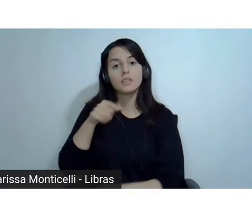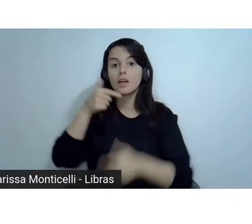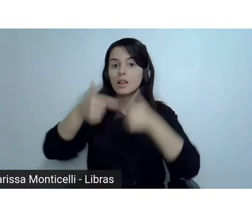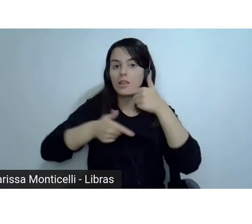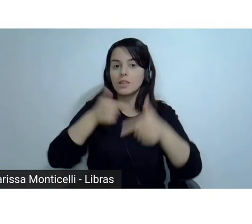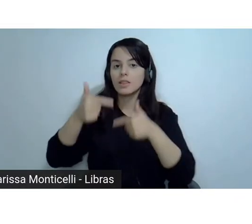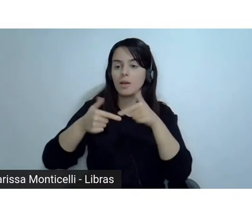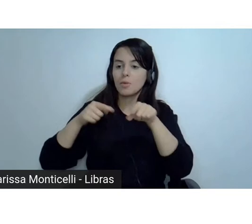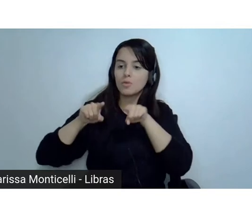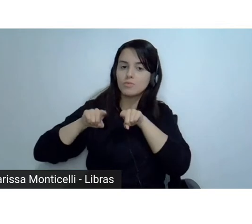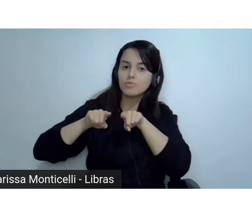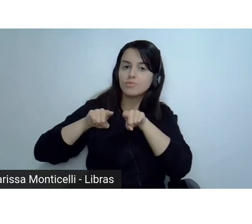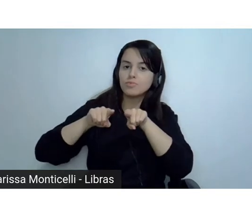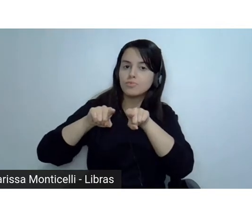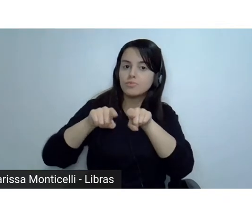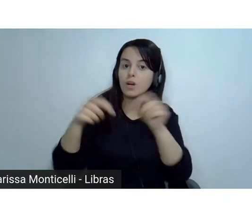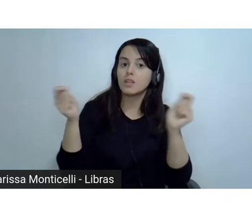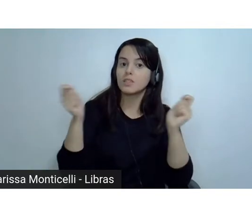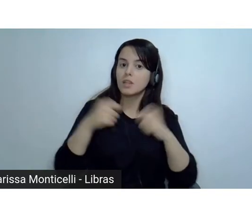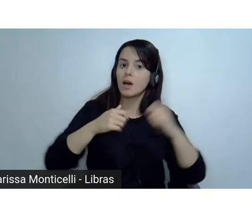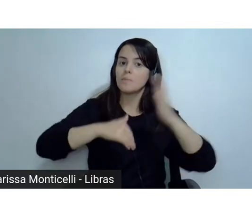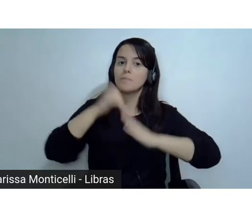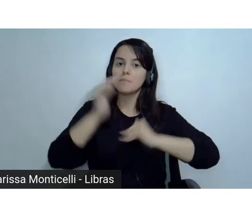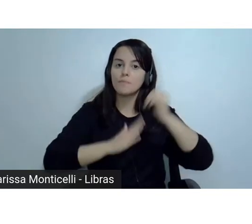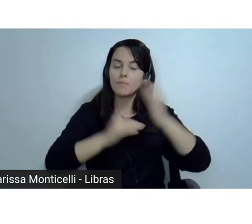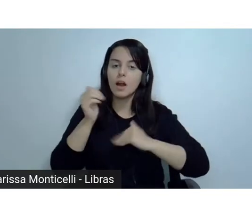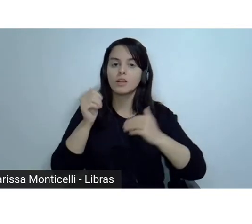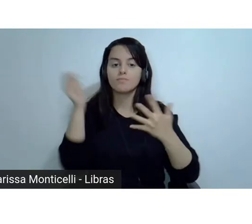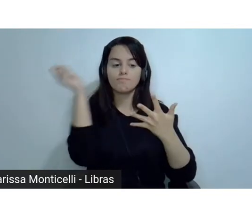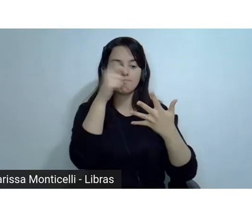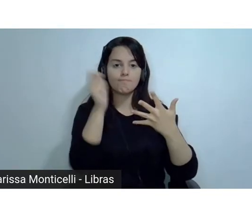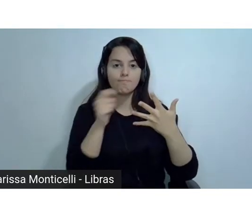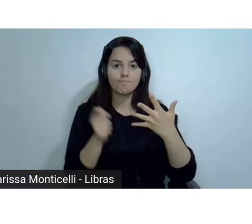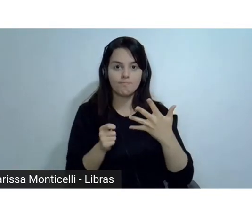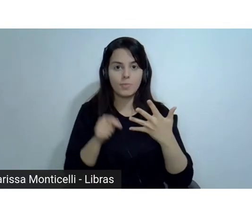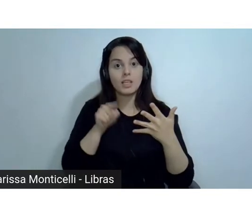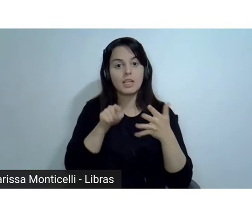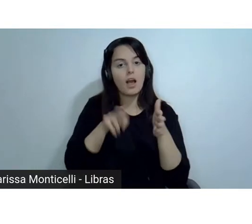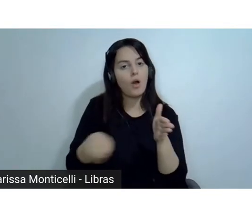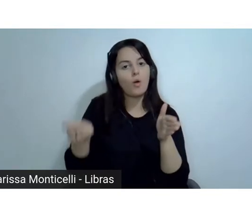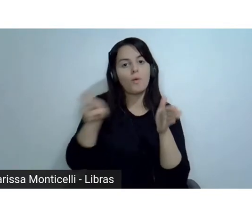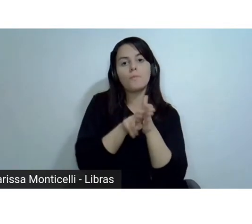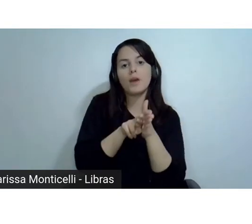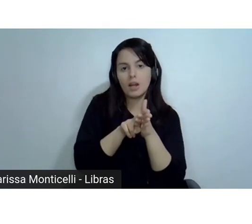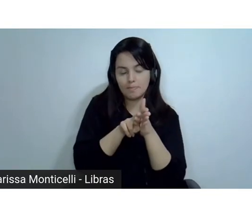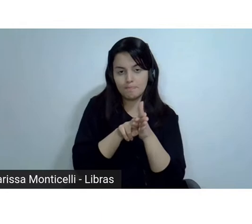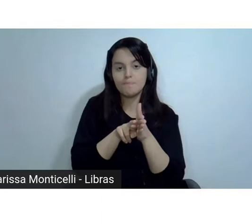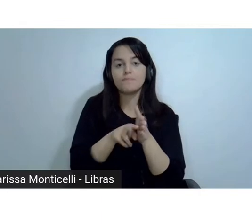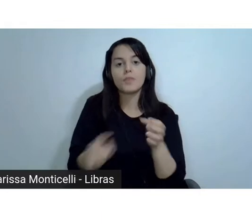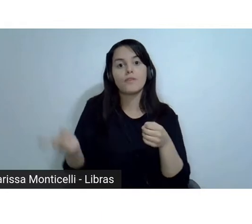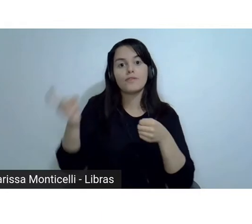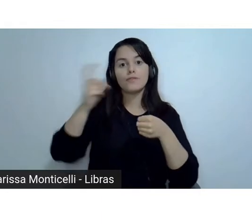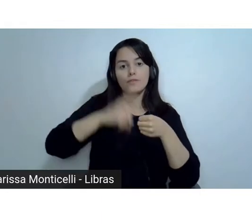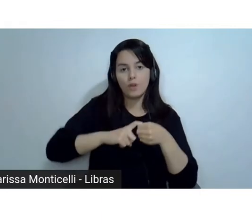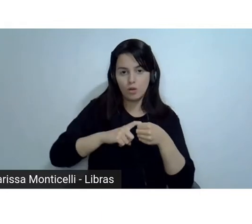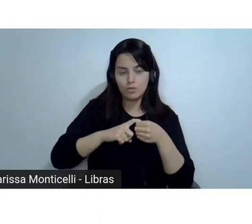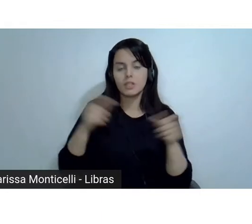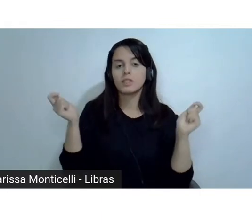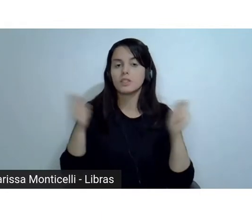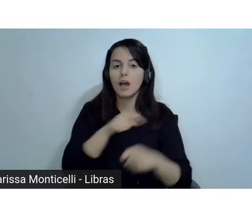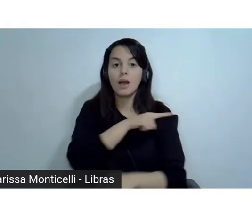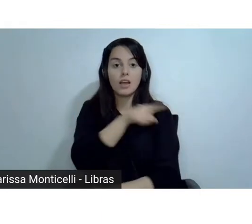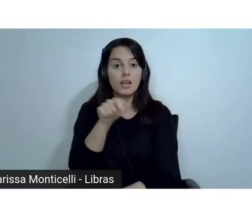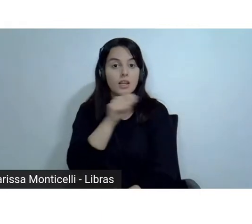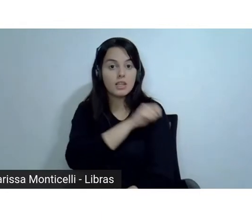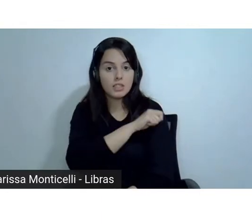recuperando realmente as habilidades e competências. Sugestão nossa é que vocês possam trazer para os estudantes as